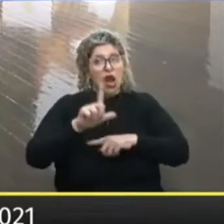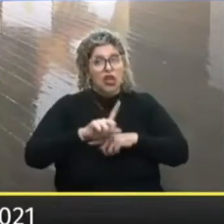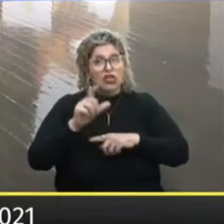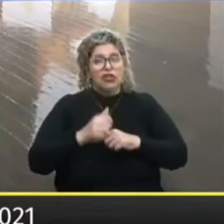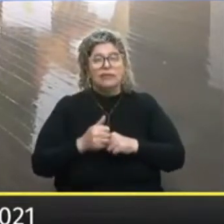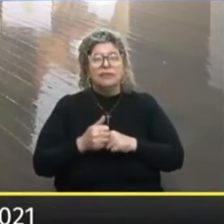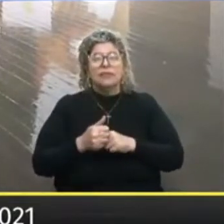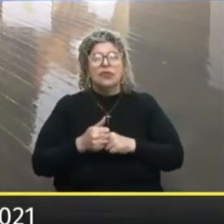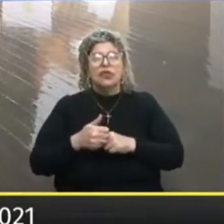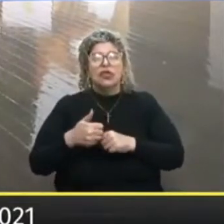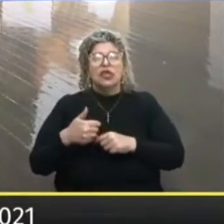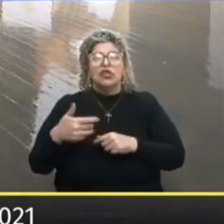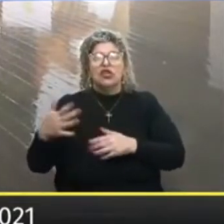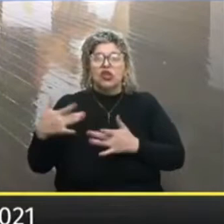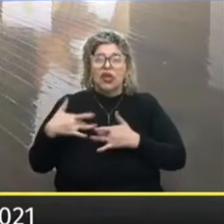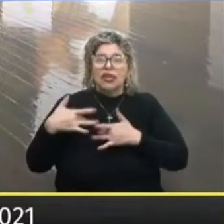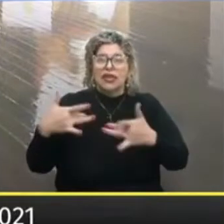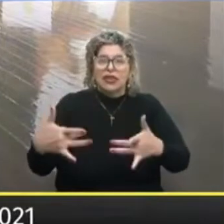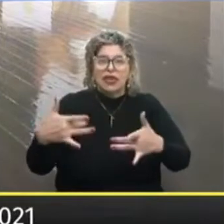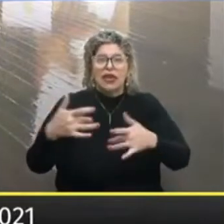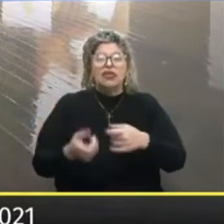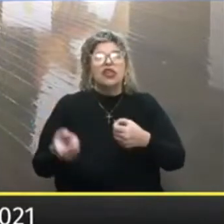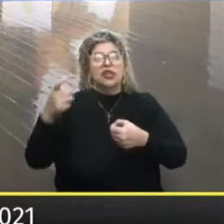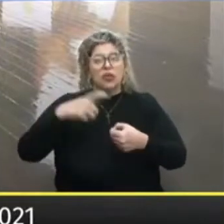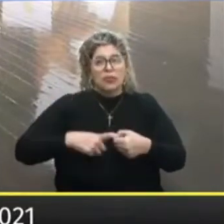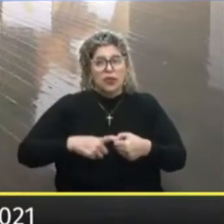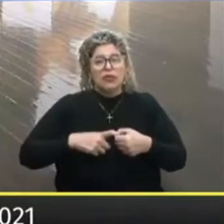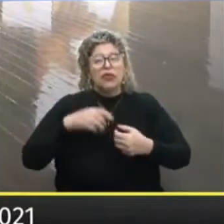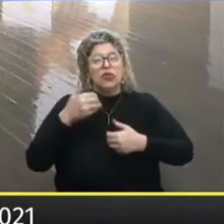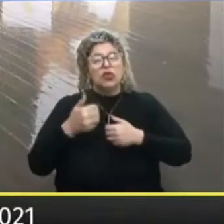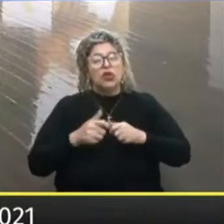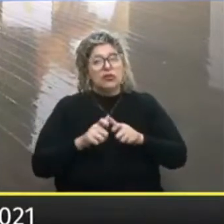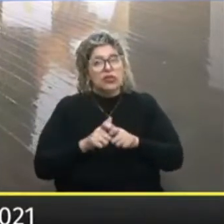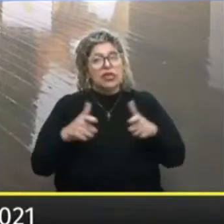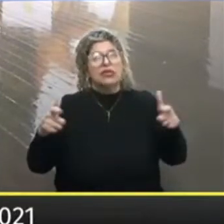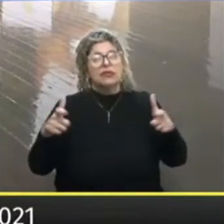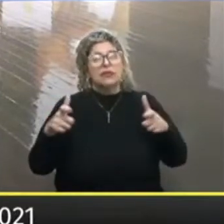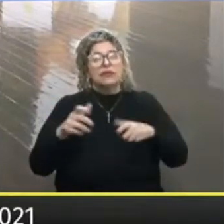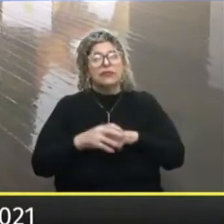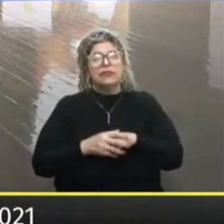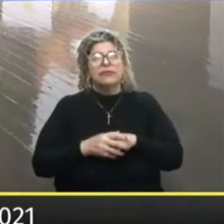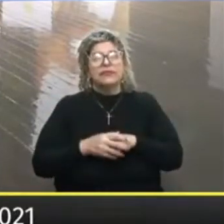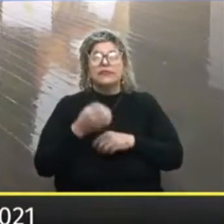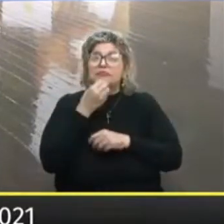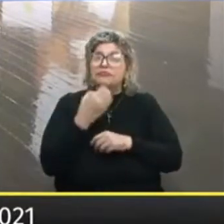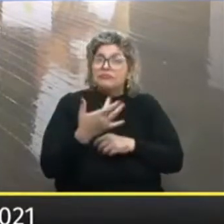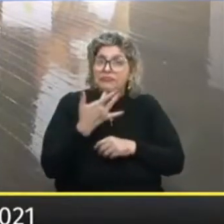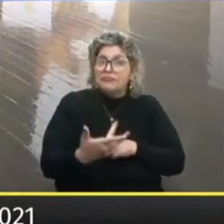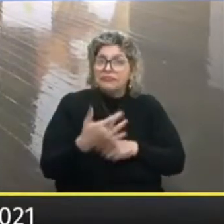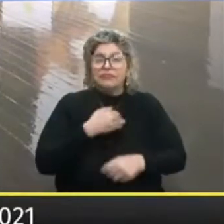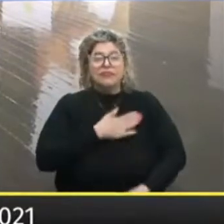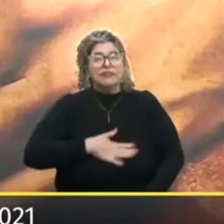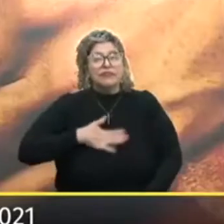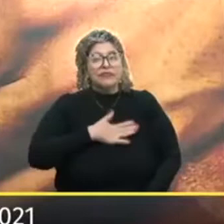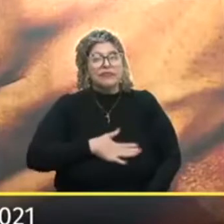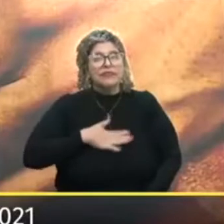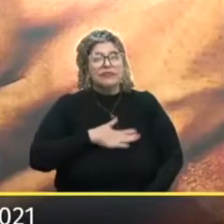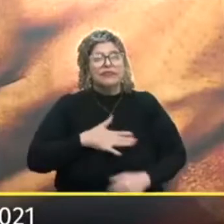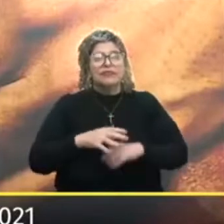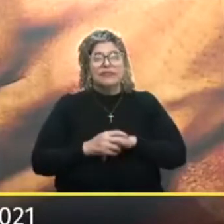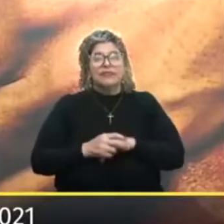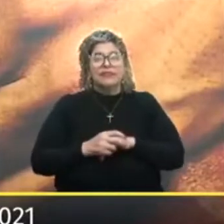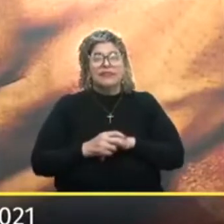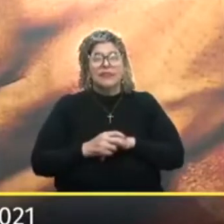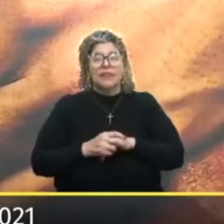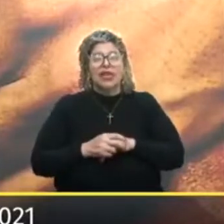De pandemia E a gente Já vislumbrando A retomada Do nosso crescimento Boa tarde Prazer Estar aqui Apio